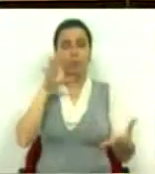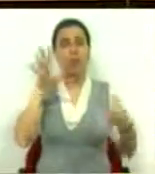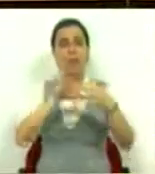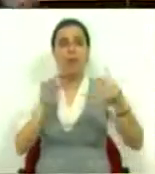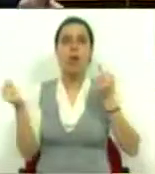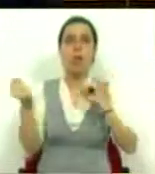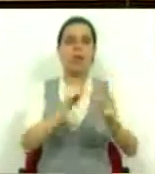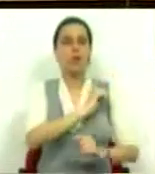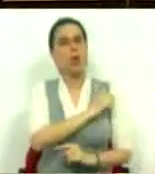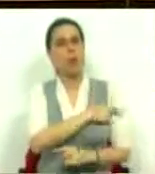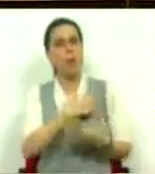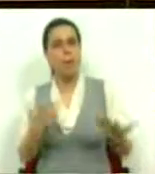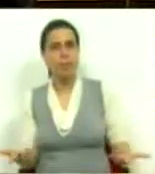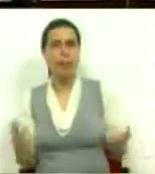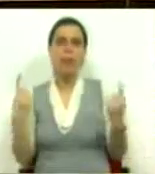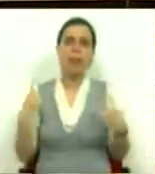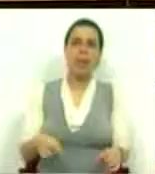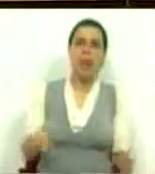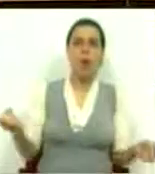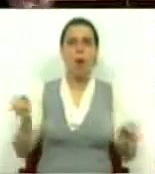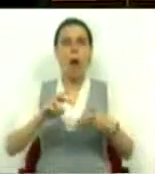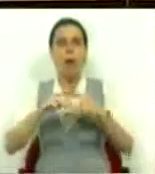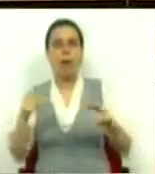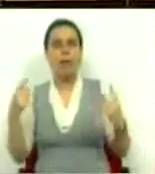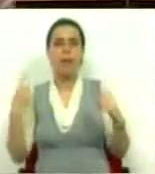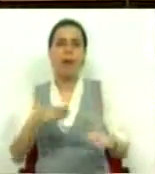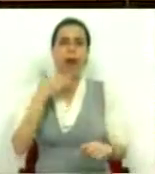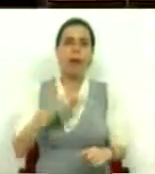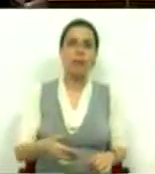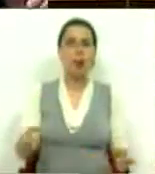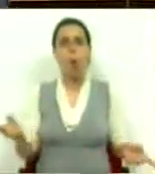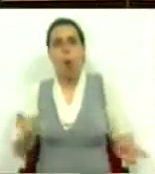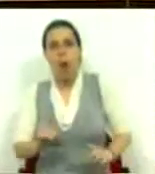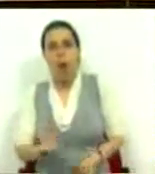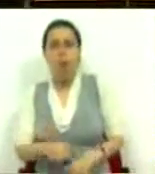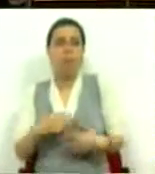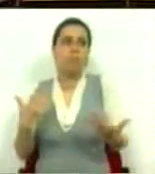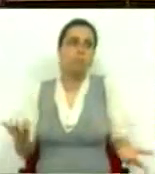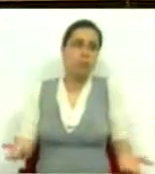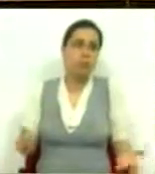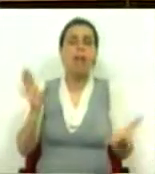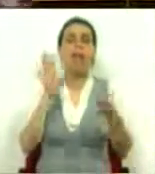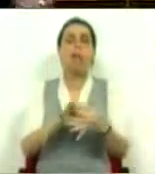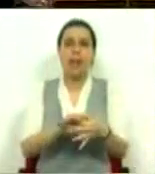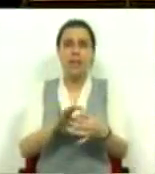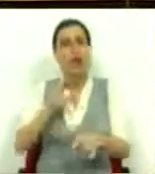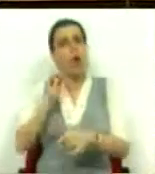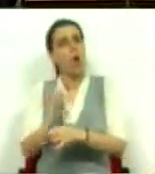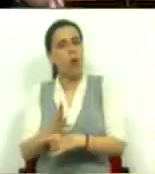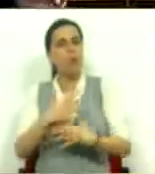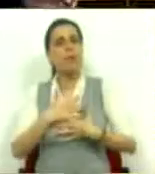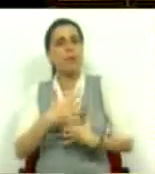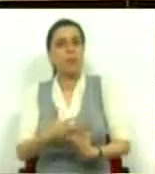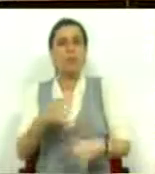ver com uma discussão de competências, tenha ou não tenha à Câmara Municipal de Lisboa a habilitação legal para o efeito, e tem a ver com uma outra